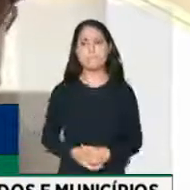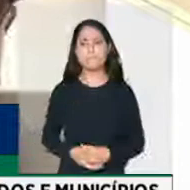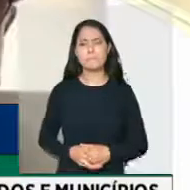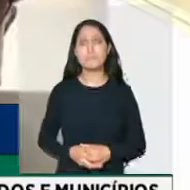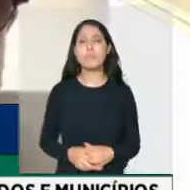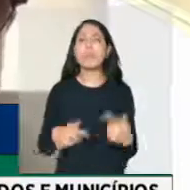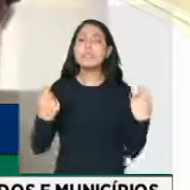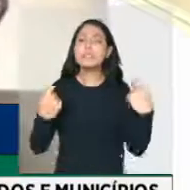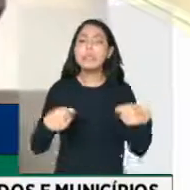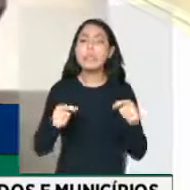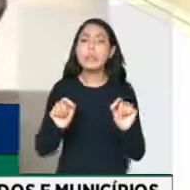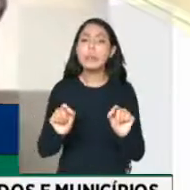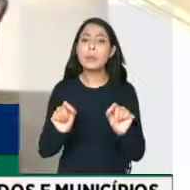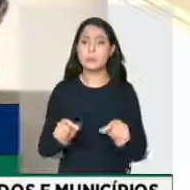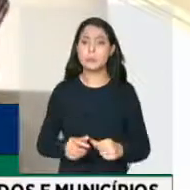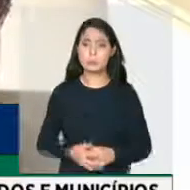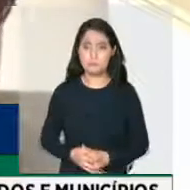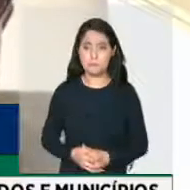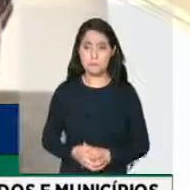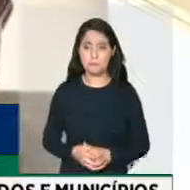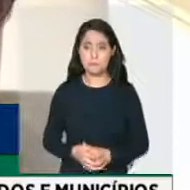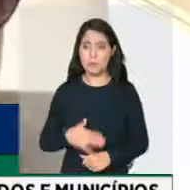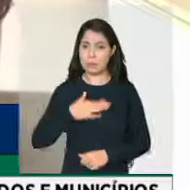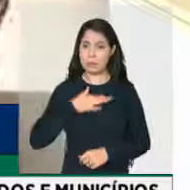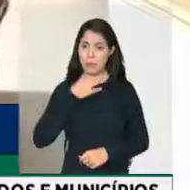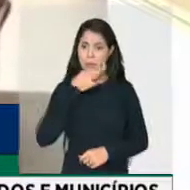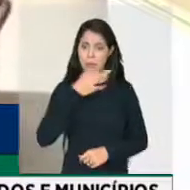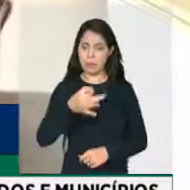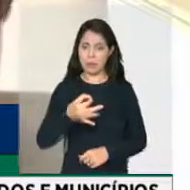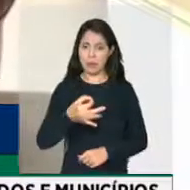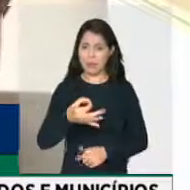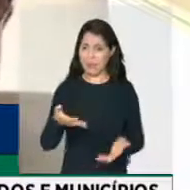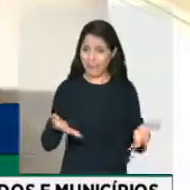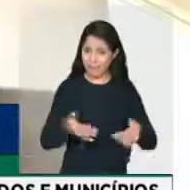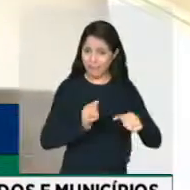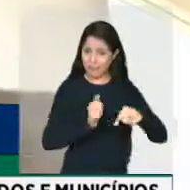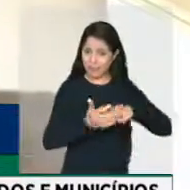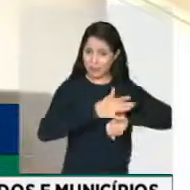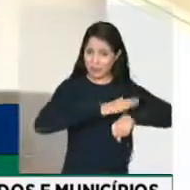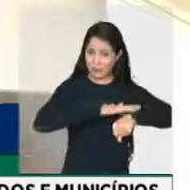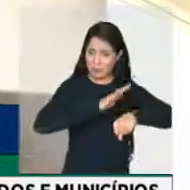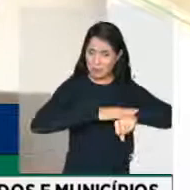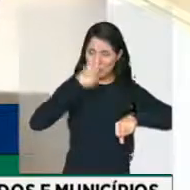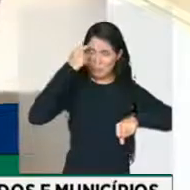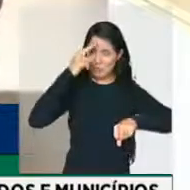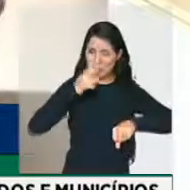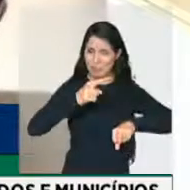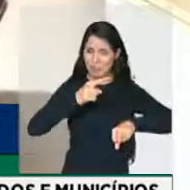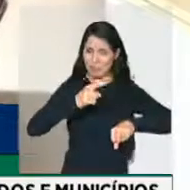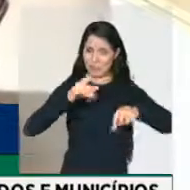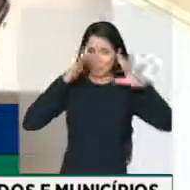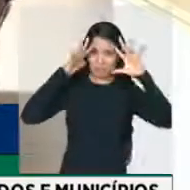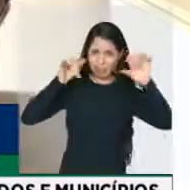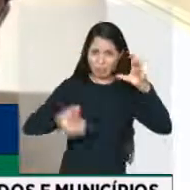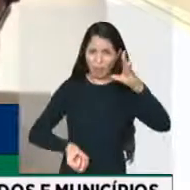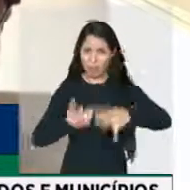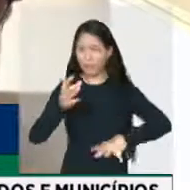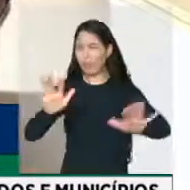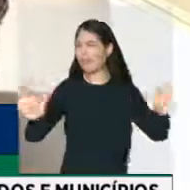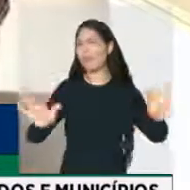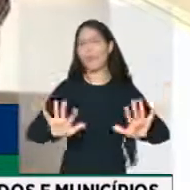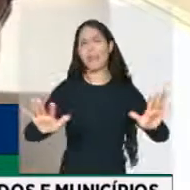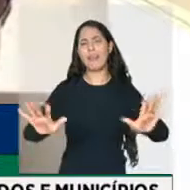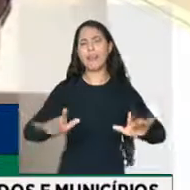Mas eu quero já de pronto, presidente, dizer que isso não é o momento de se pensar uma questão dessa. O Brasil vive uma crise